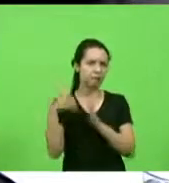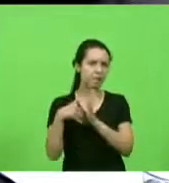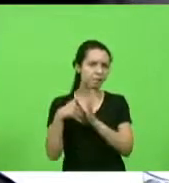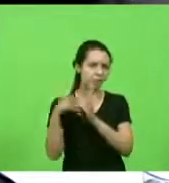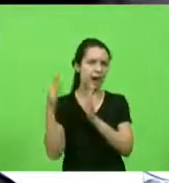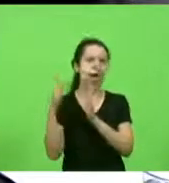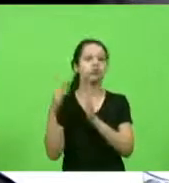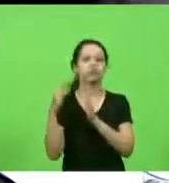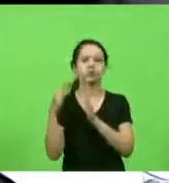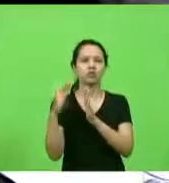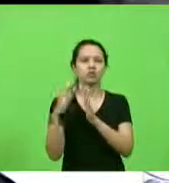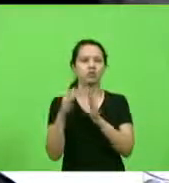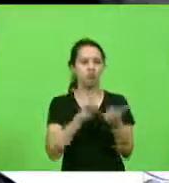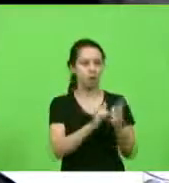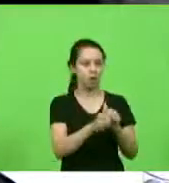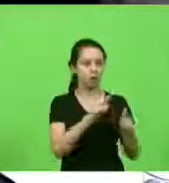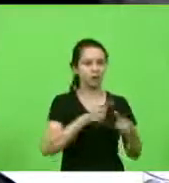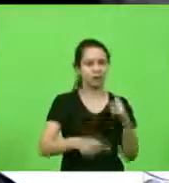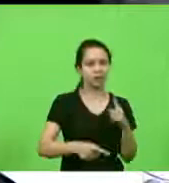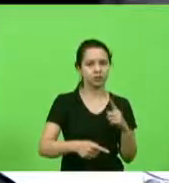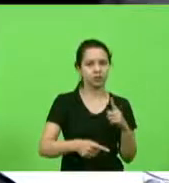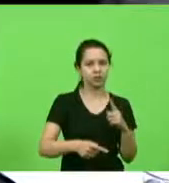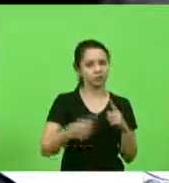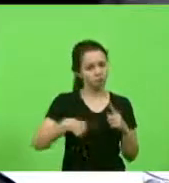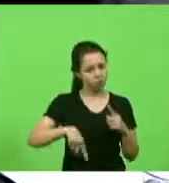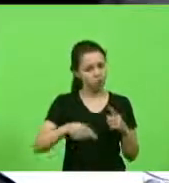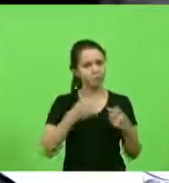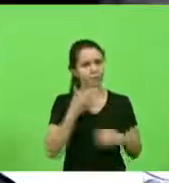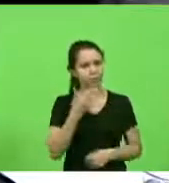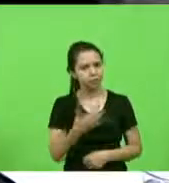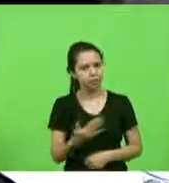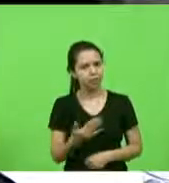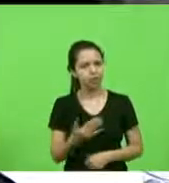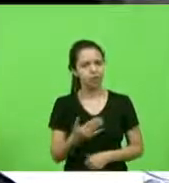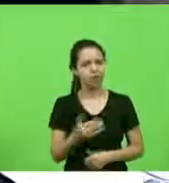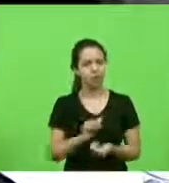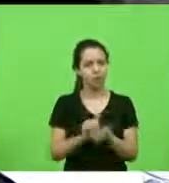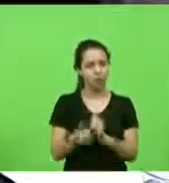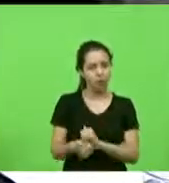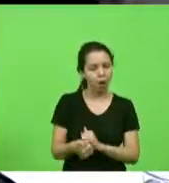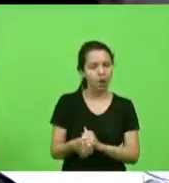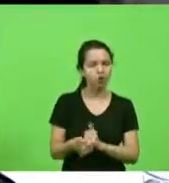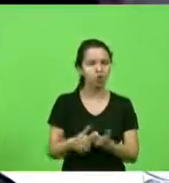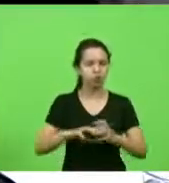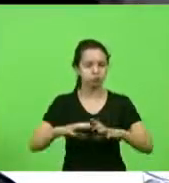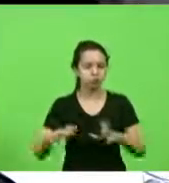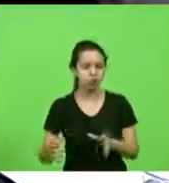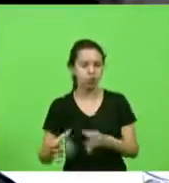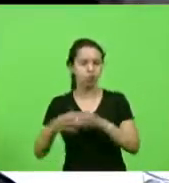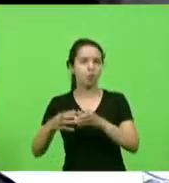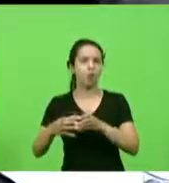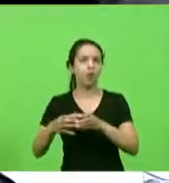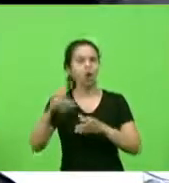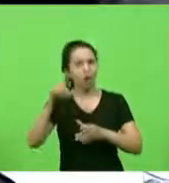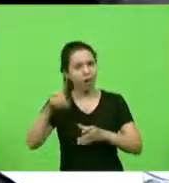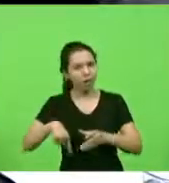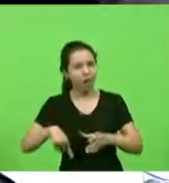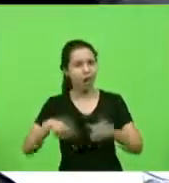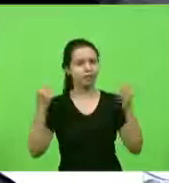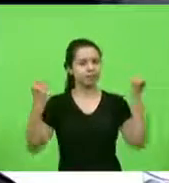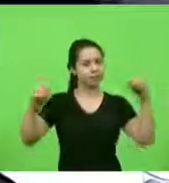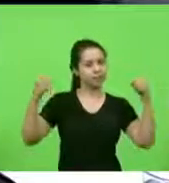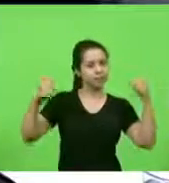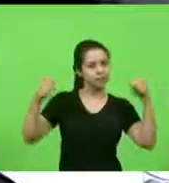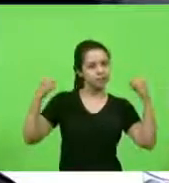justamente para que eles comecem a entender que o esporte o esporte coletivo é sim uma ferramenta de exercício físico atividade